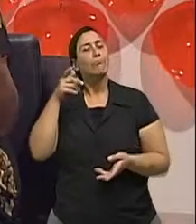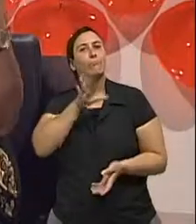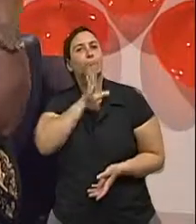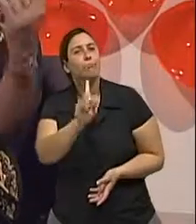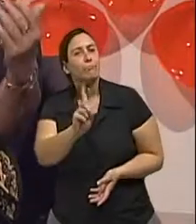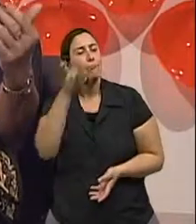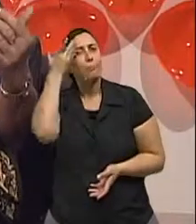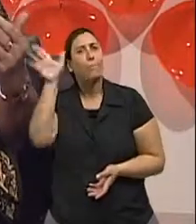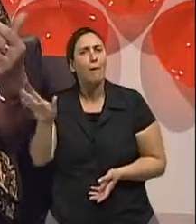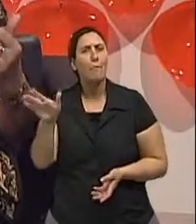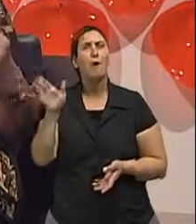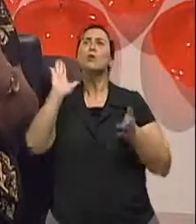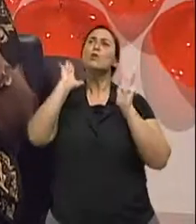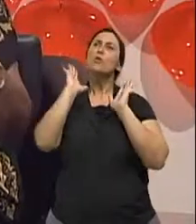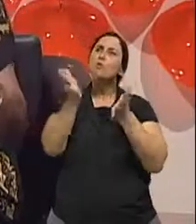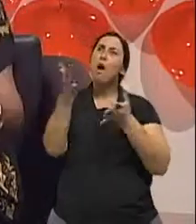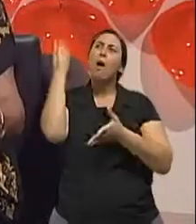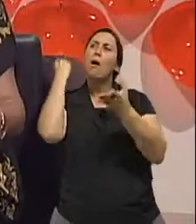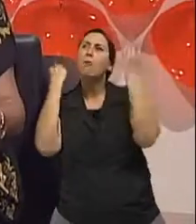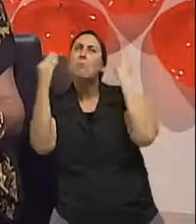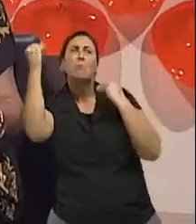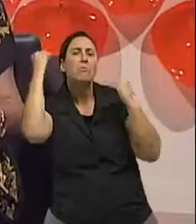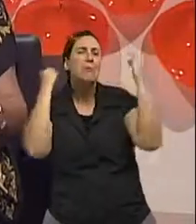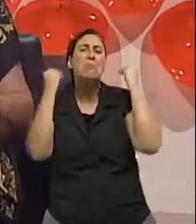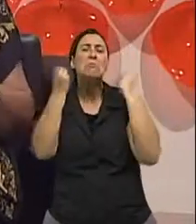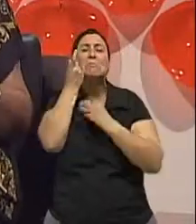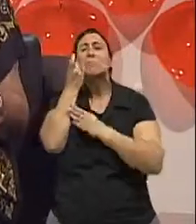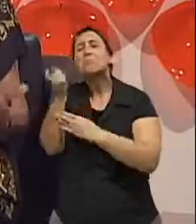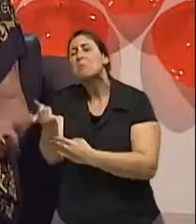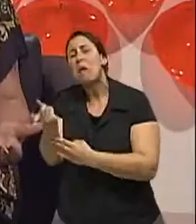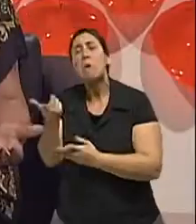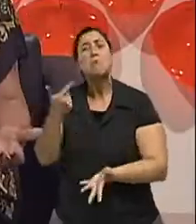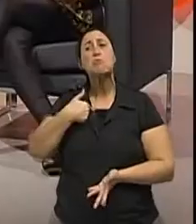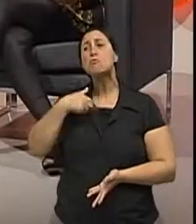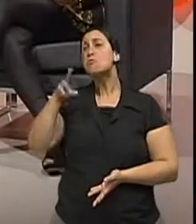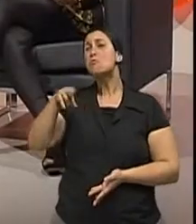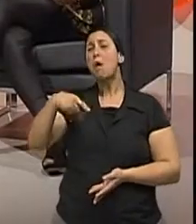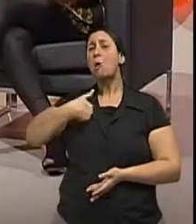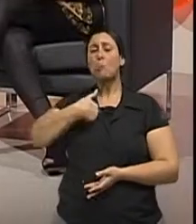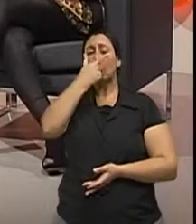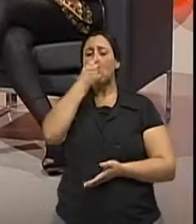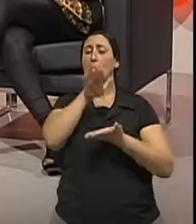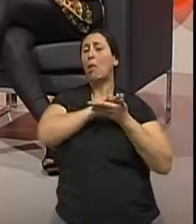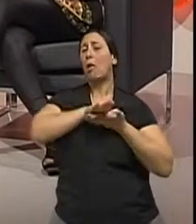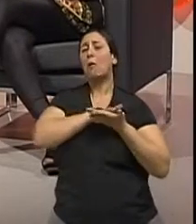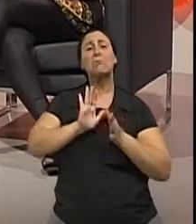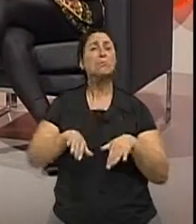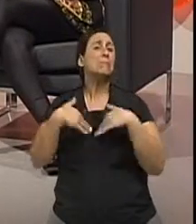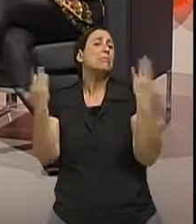ouviram falar, o interesse não foi tão grande, eu ainda não tive, como é que eu vou saber? Quer dizer, esse